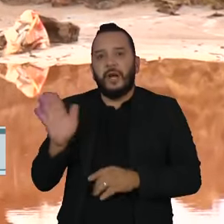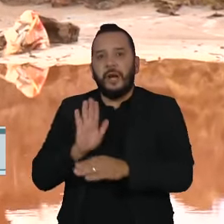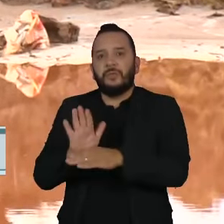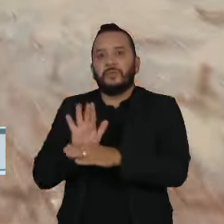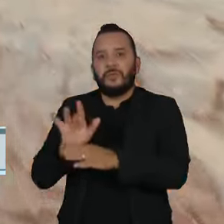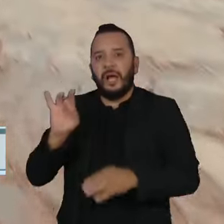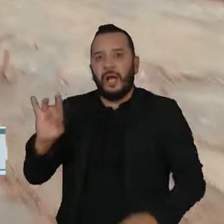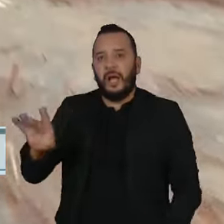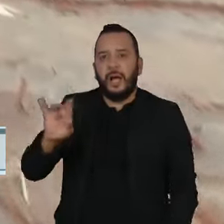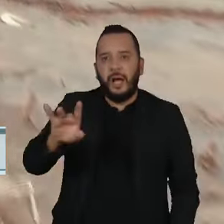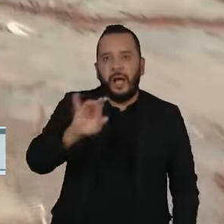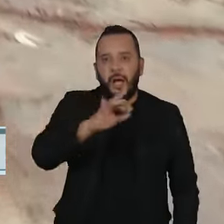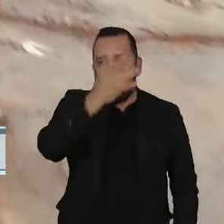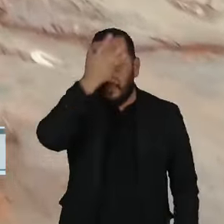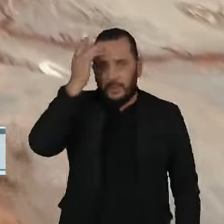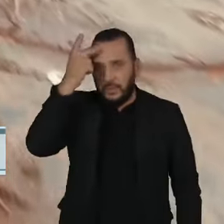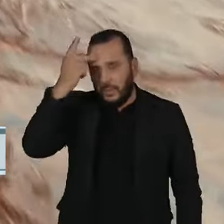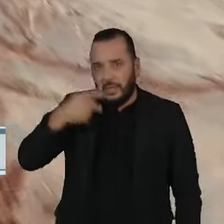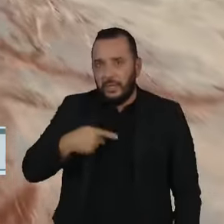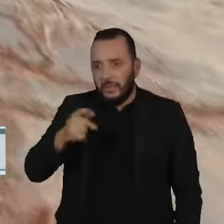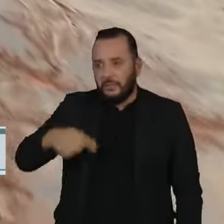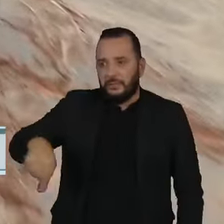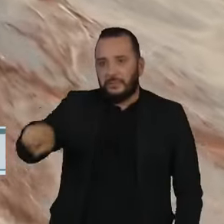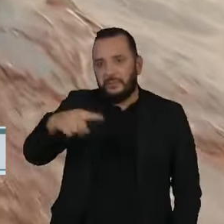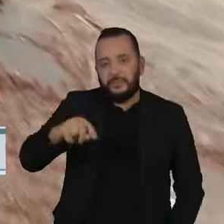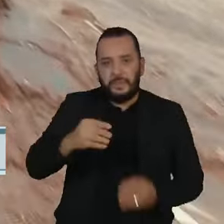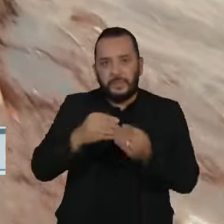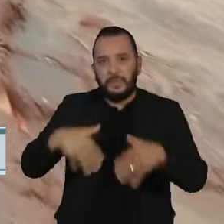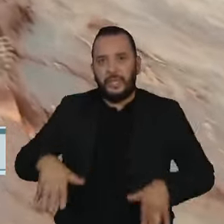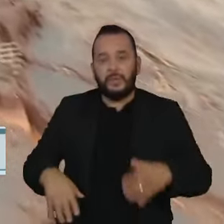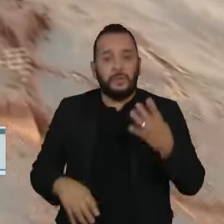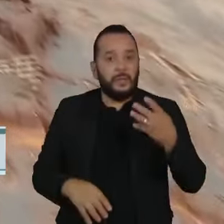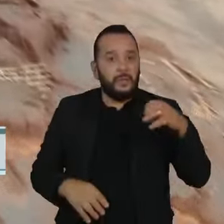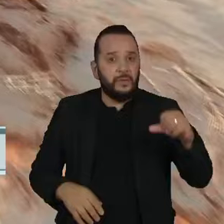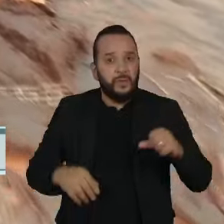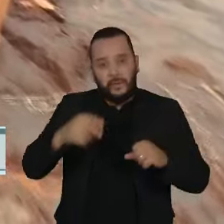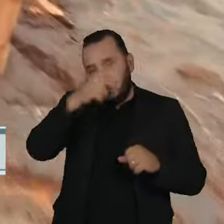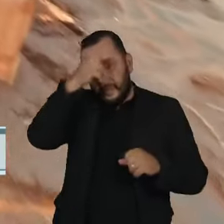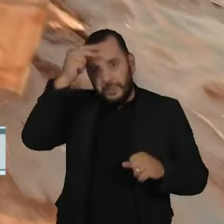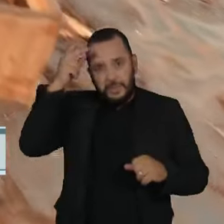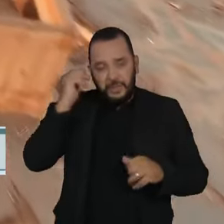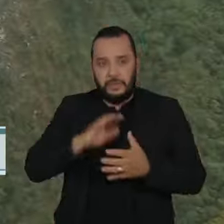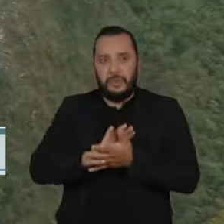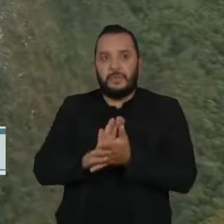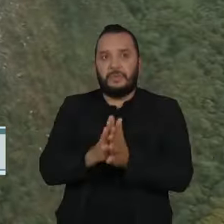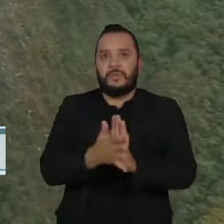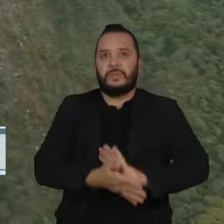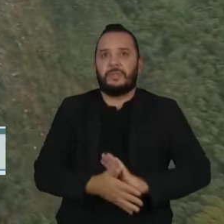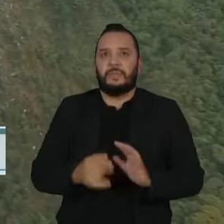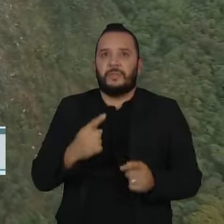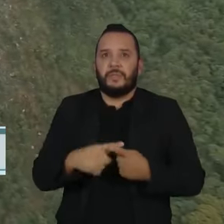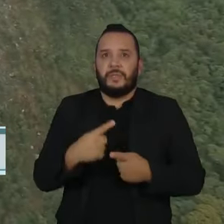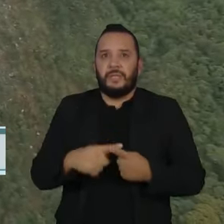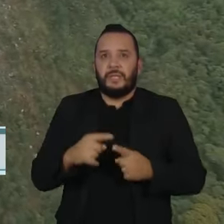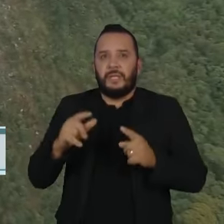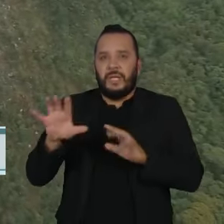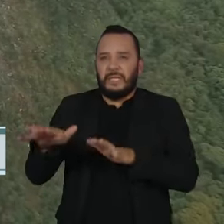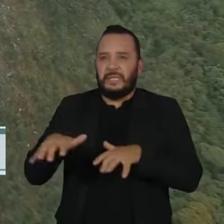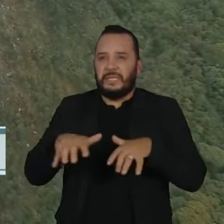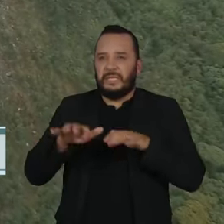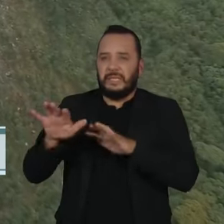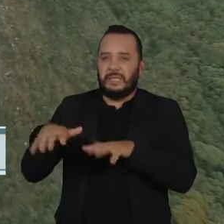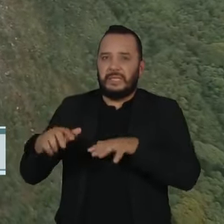afetados. 49 municípios foram atingidos direta ou indiretamente pelos rejeitos de mineração